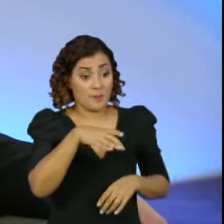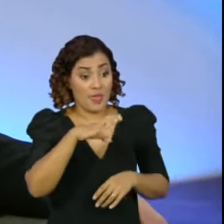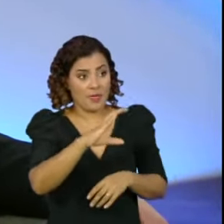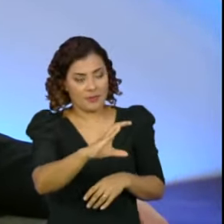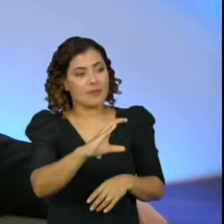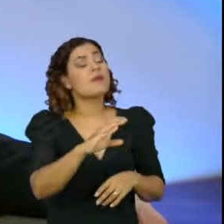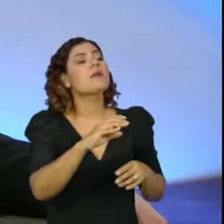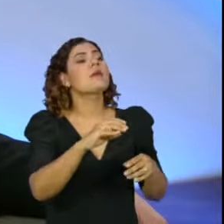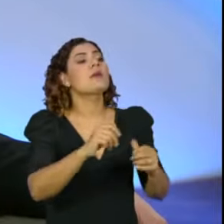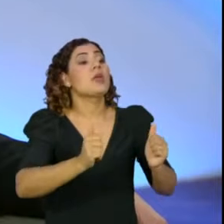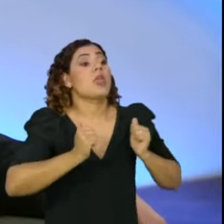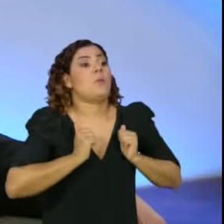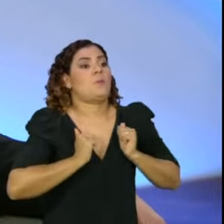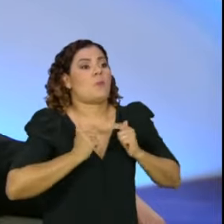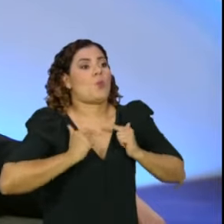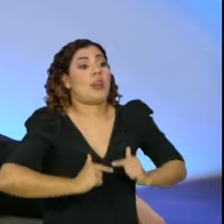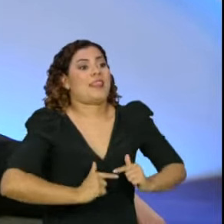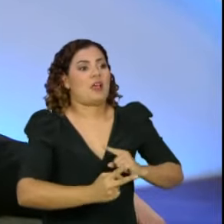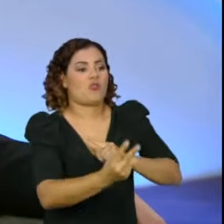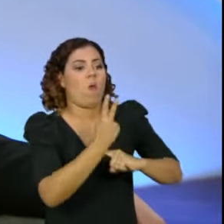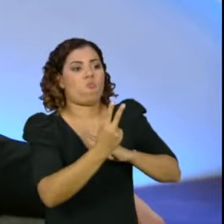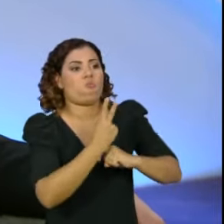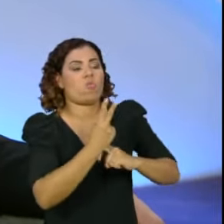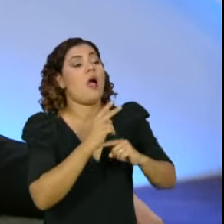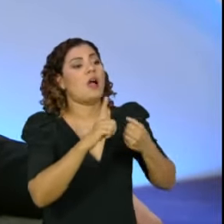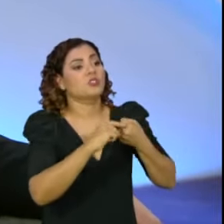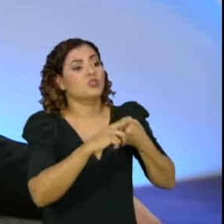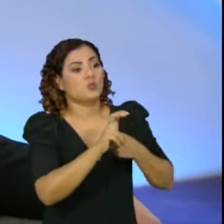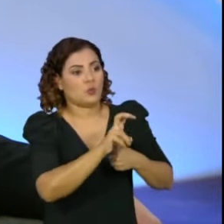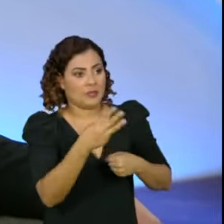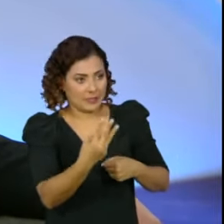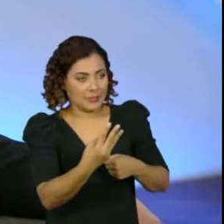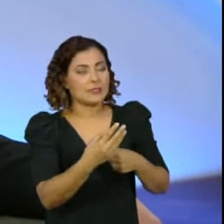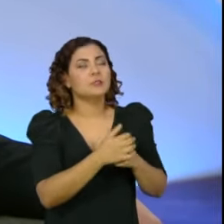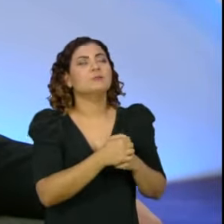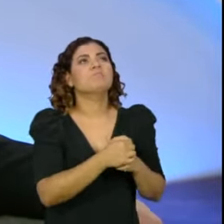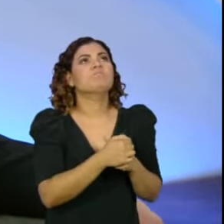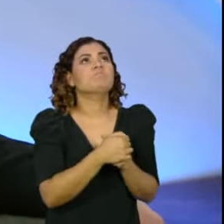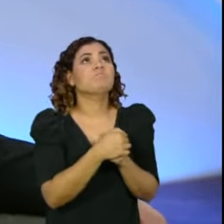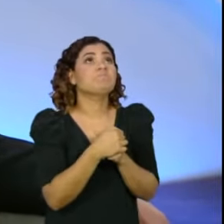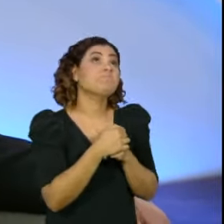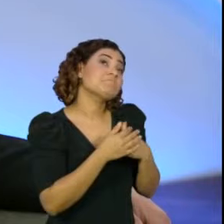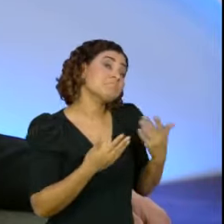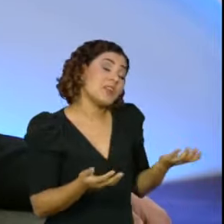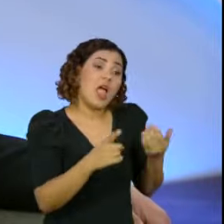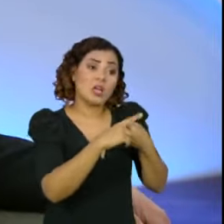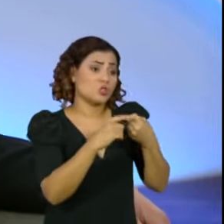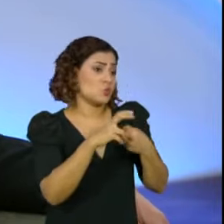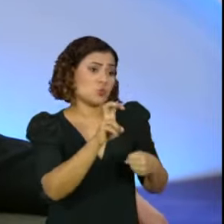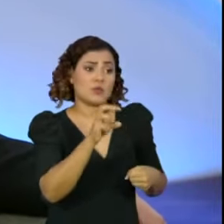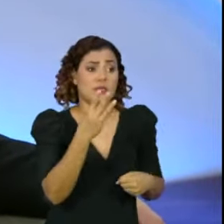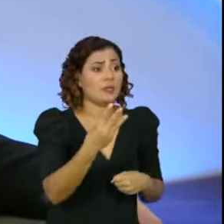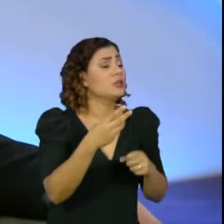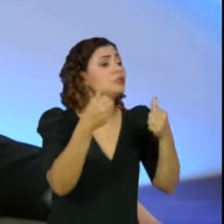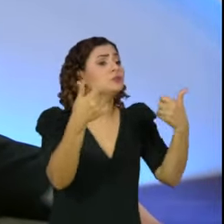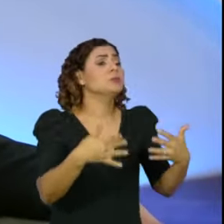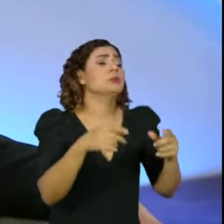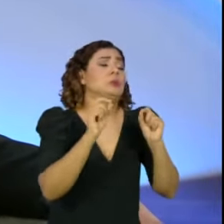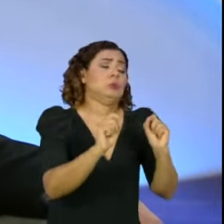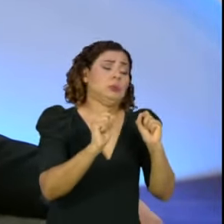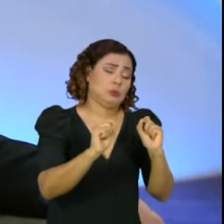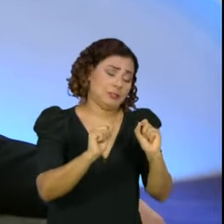da imunidade, que é essa PEC de alteração do artigo 53, o eu me limito a dizer é que o artigo 53 estabelece